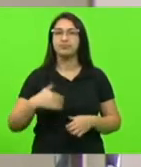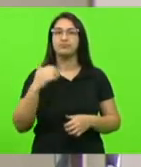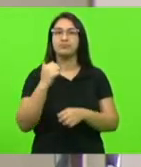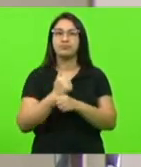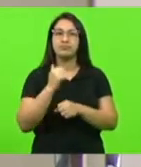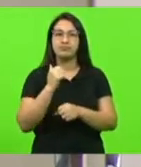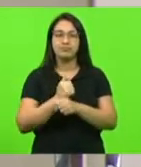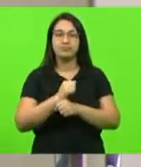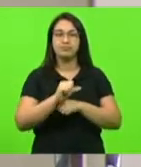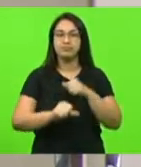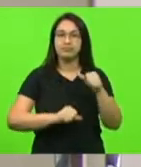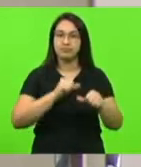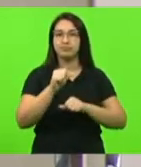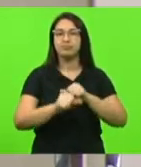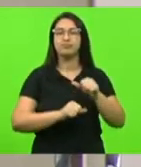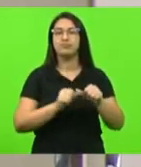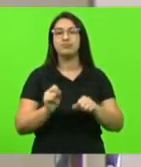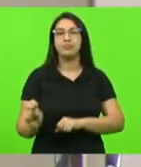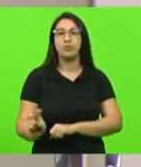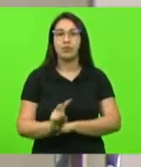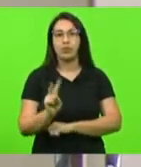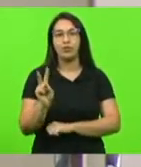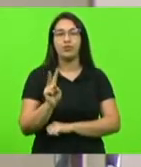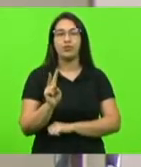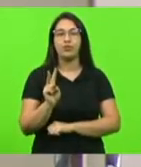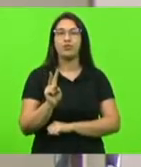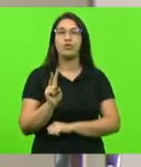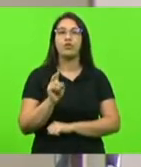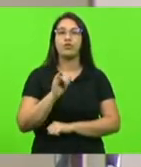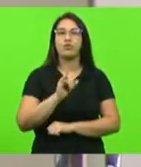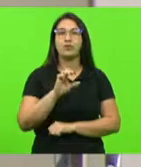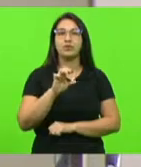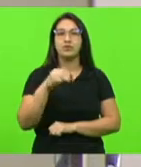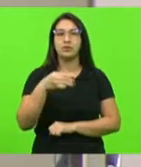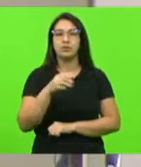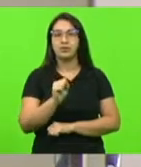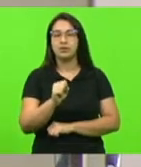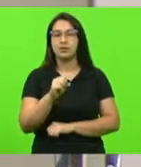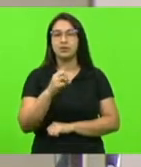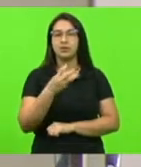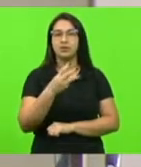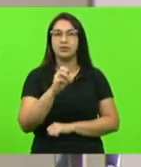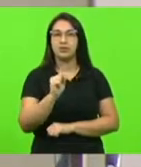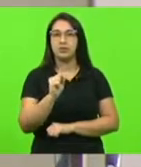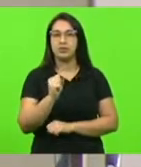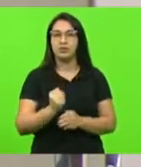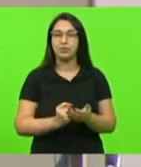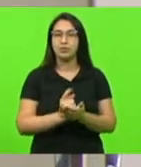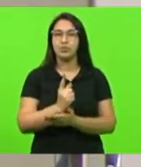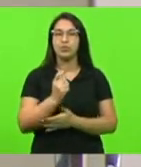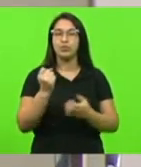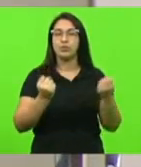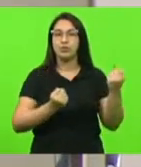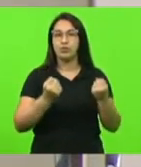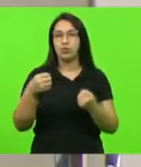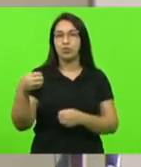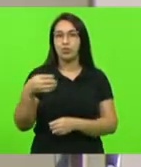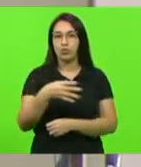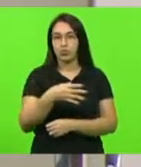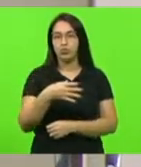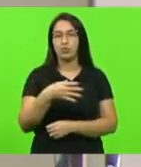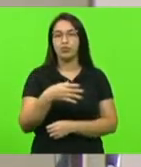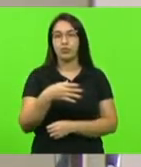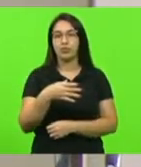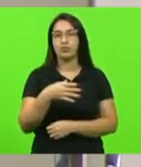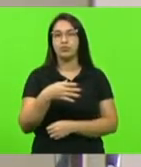reajuste do valor previsto no convênio de semestre 38 que visa aquisição de veículo automotor novo com benefício de